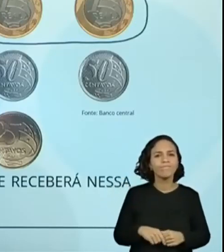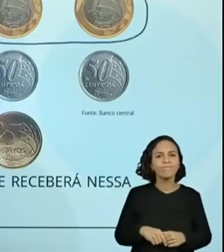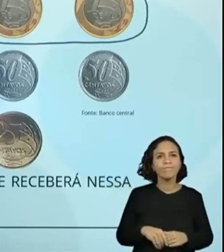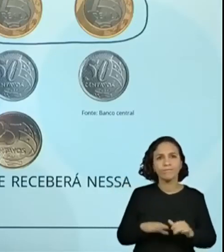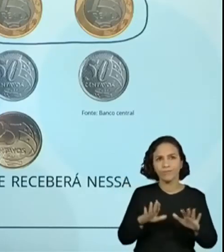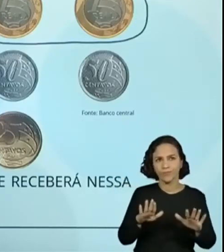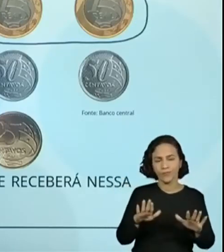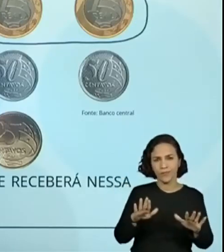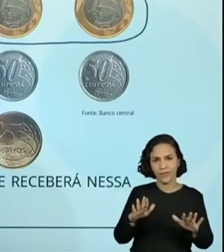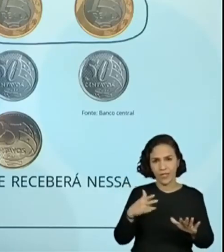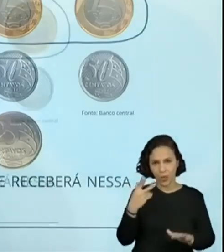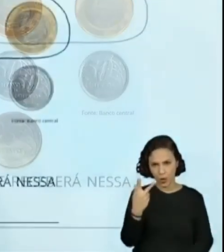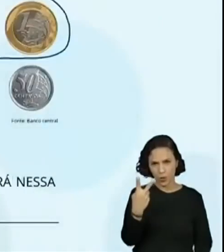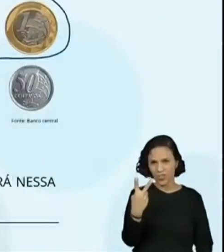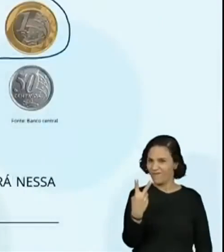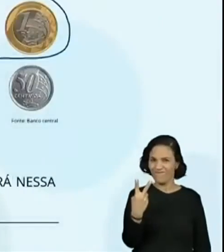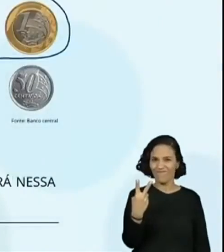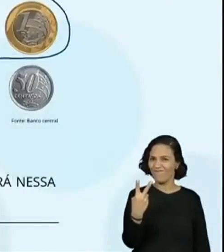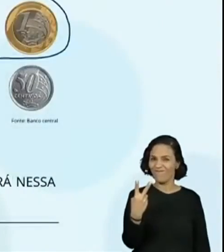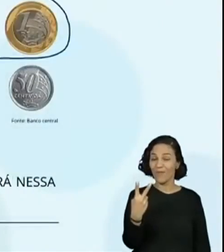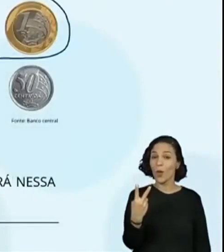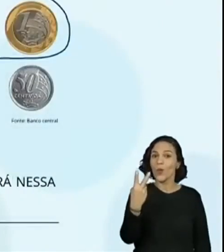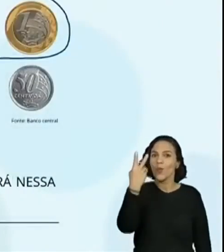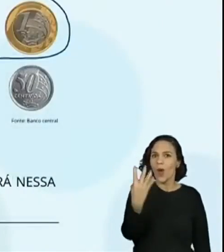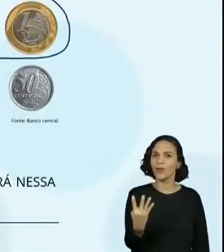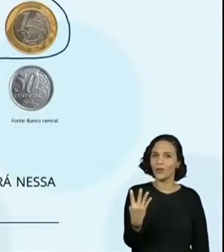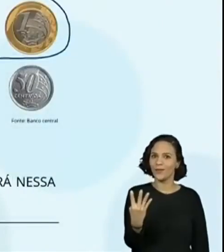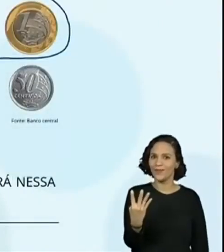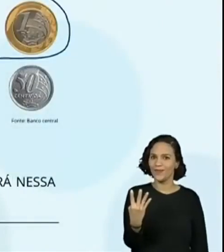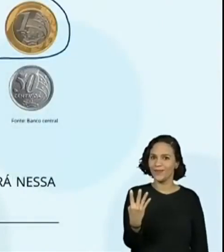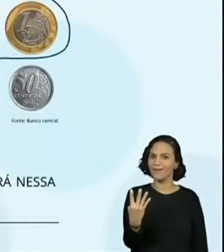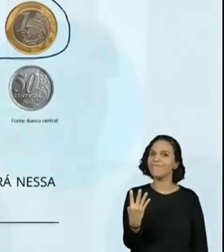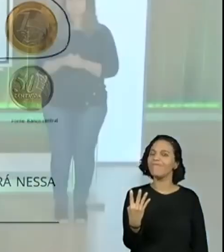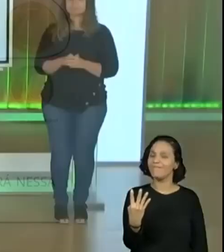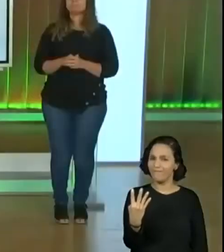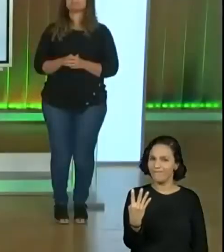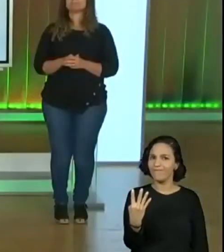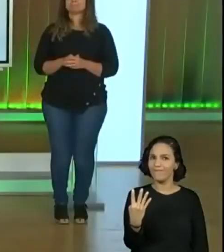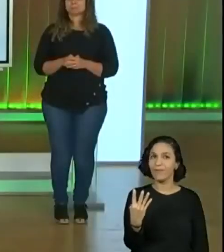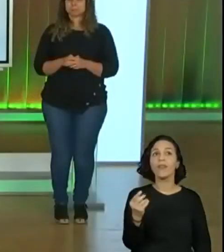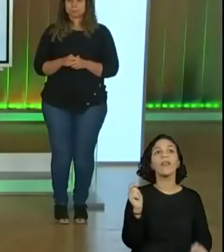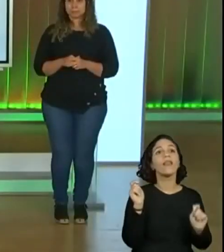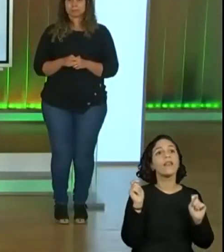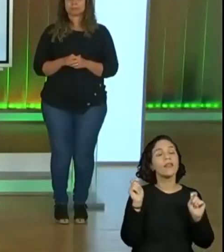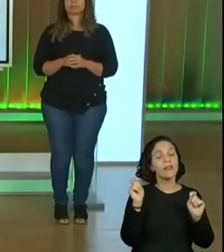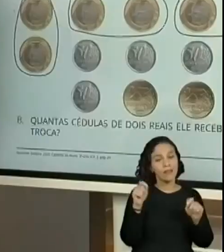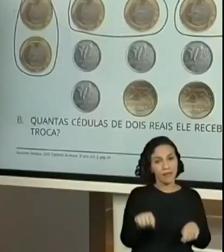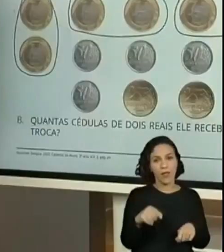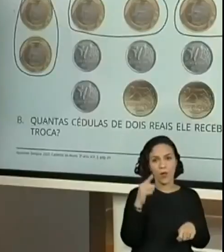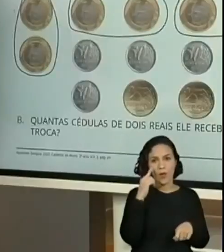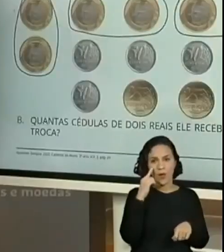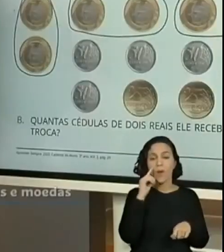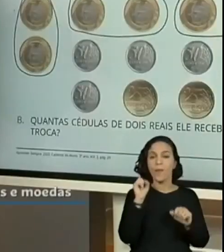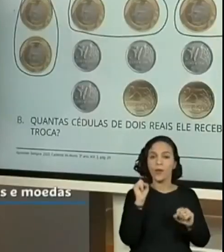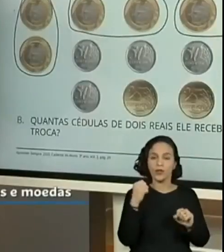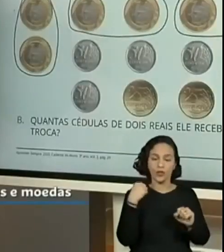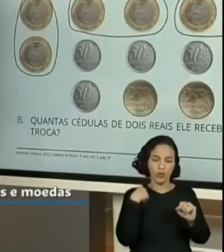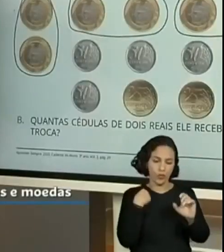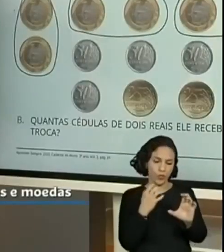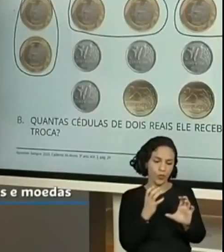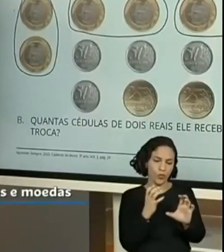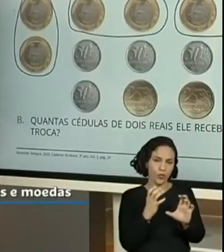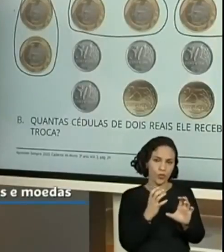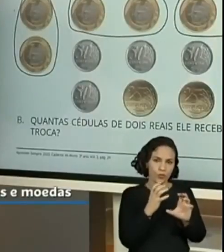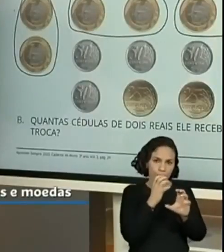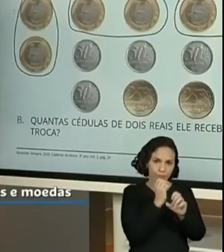Eu não vou precisar de duas, eu vou precisar de quatro. É, mas eu posso juntar. Primeiro formar um real e depois